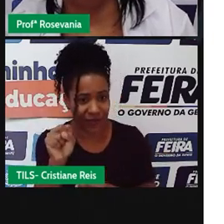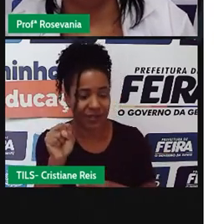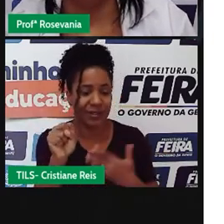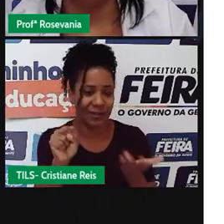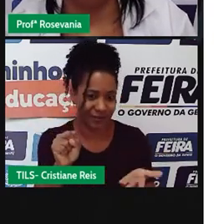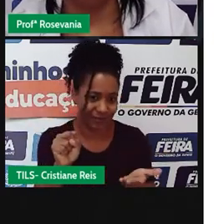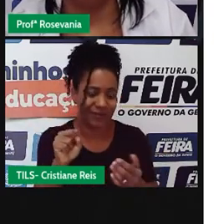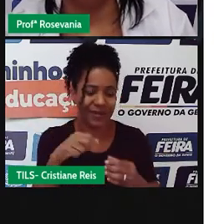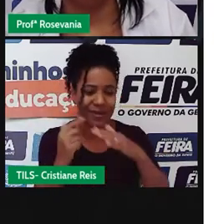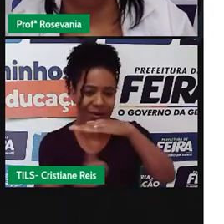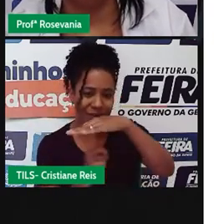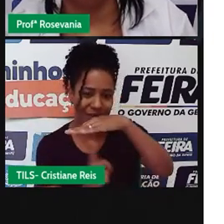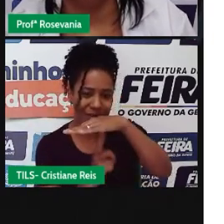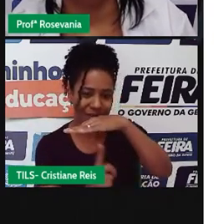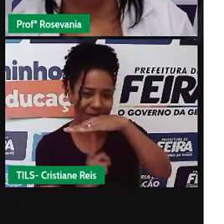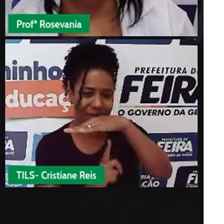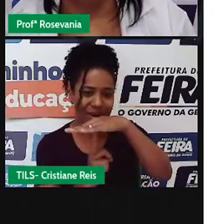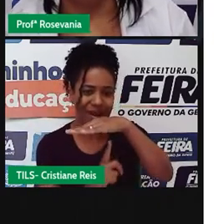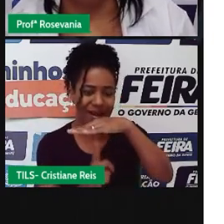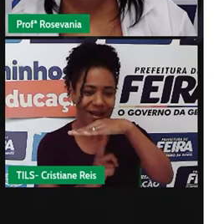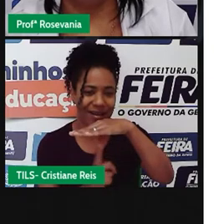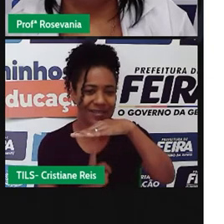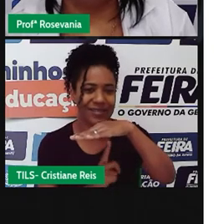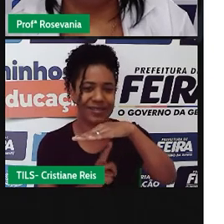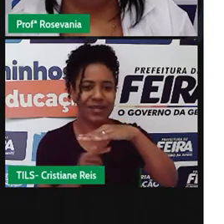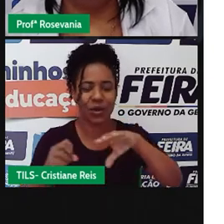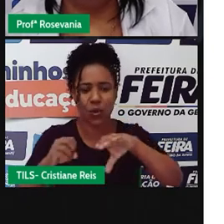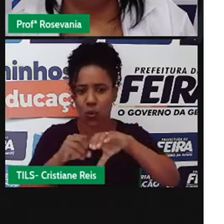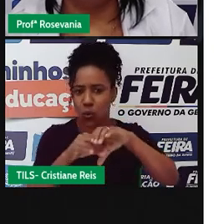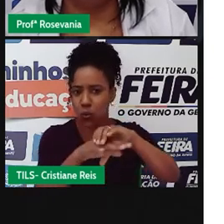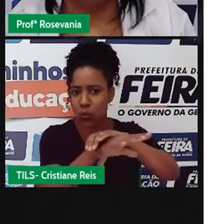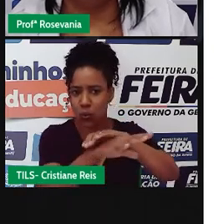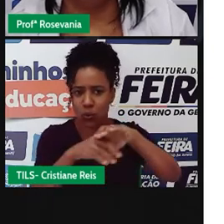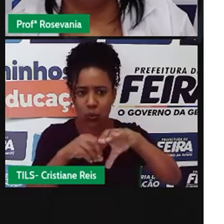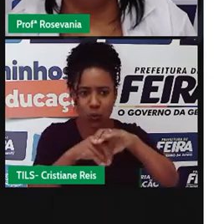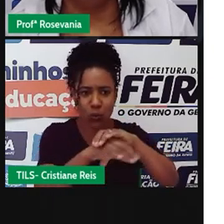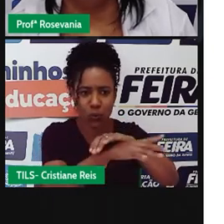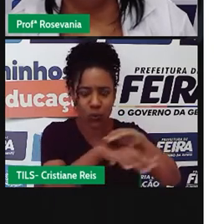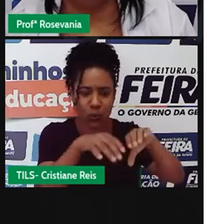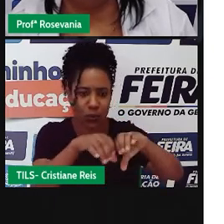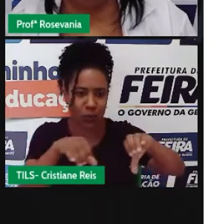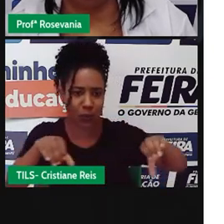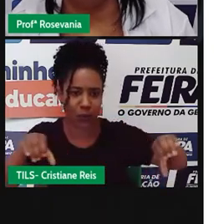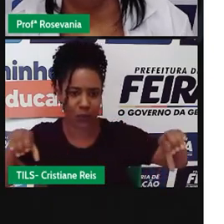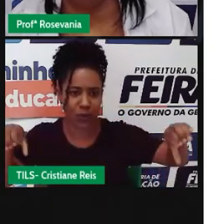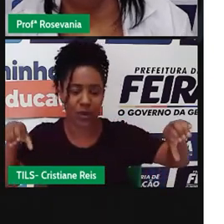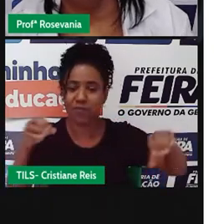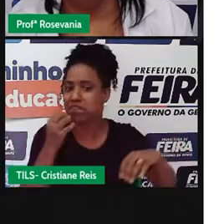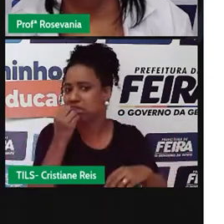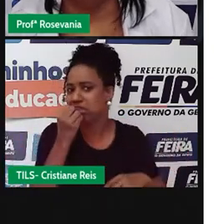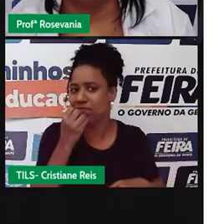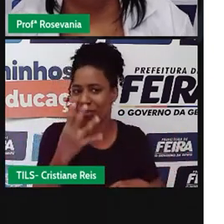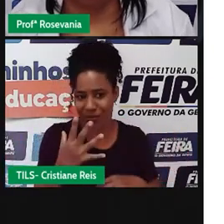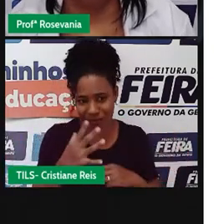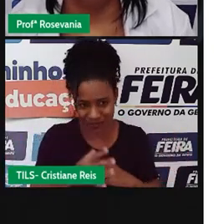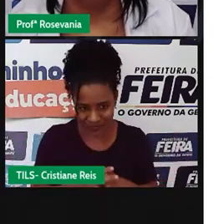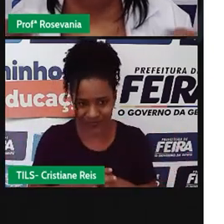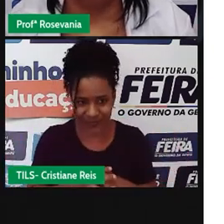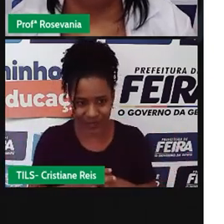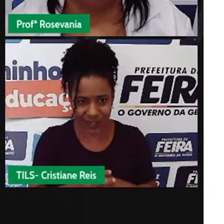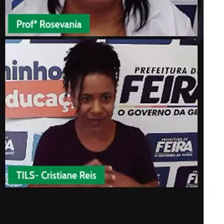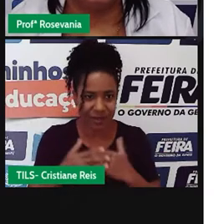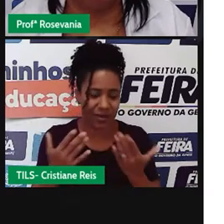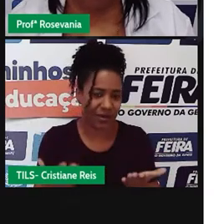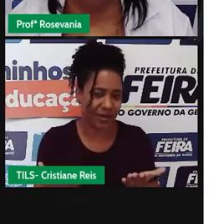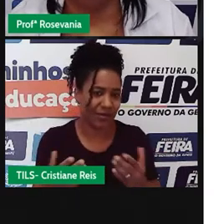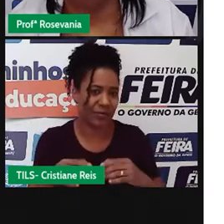gás, né, sendo levados por dutos, e esse transporte de dutos, ele é bom porque, justamente, não